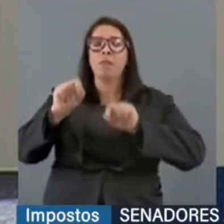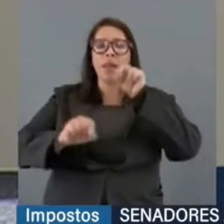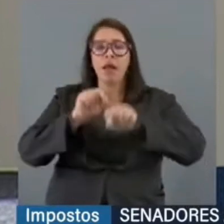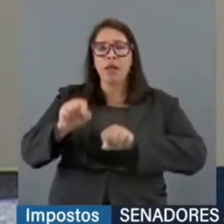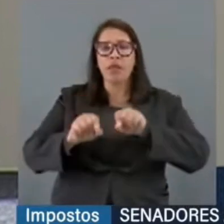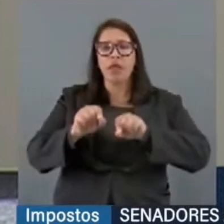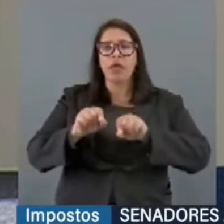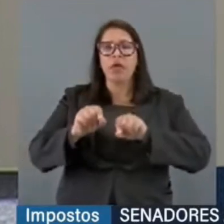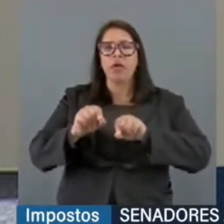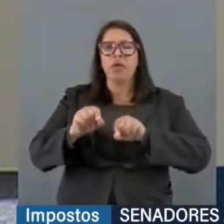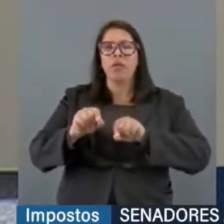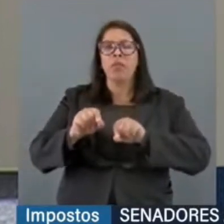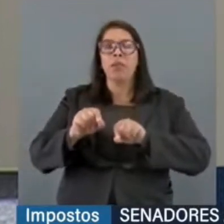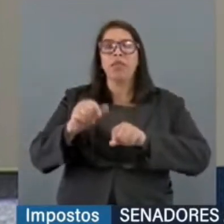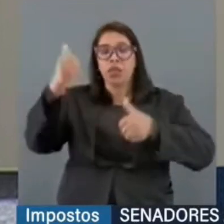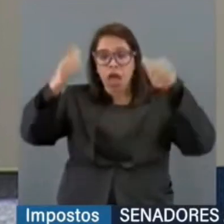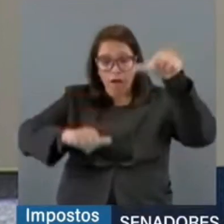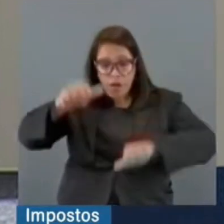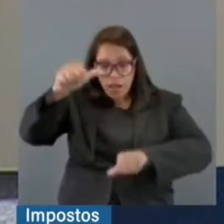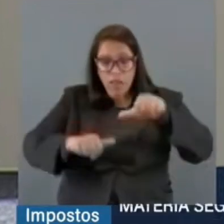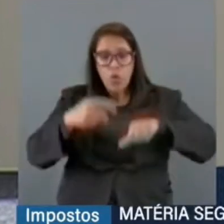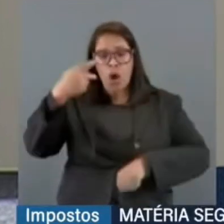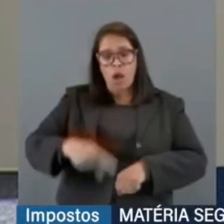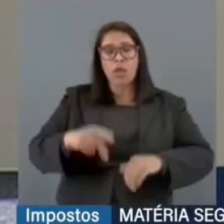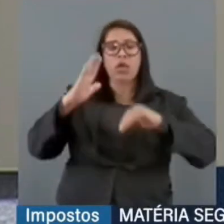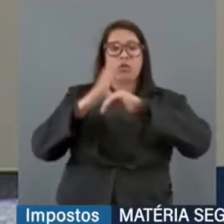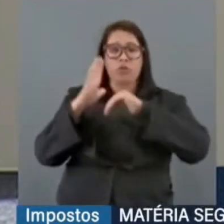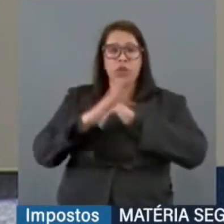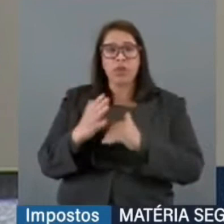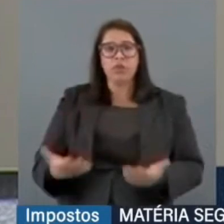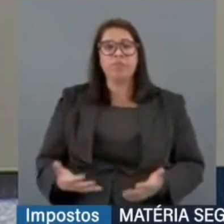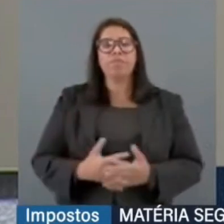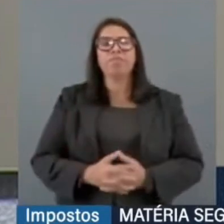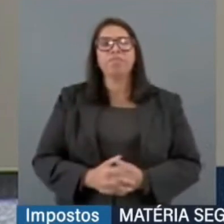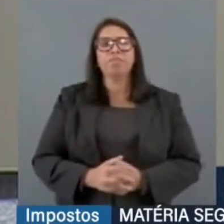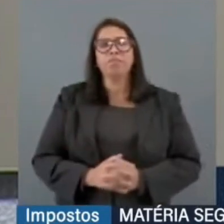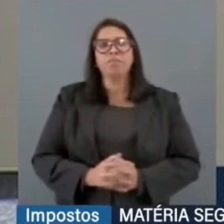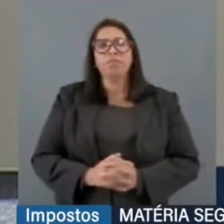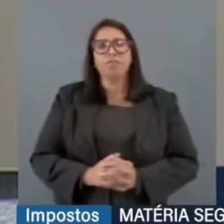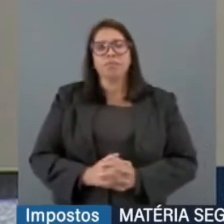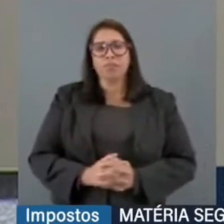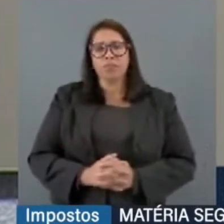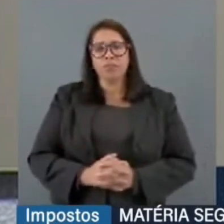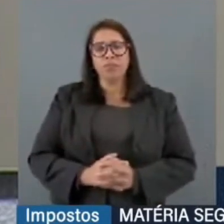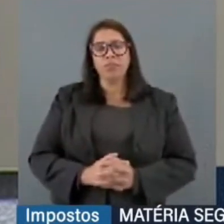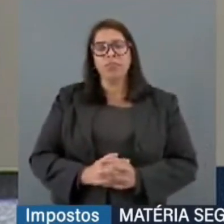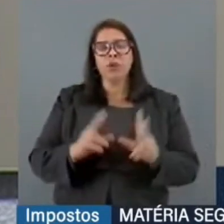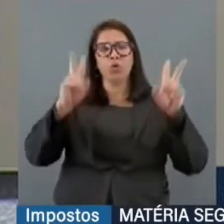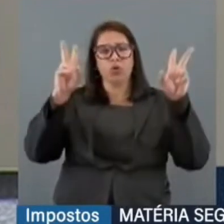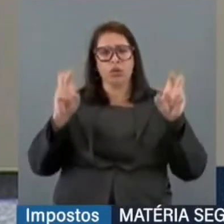fosse feito o crivo deste Senado da República. Com relação